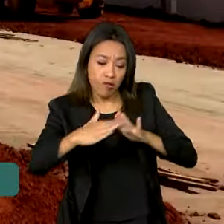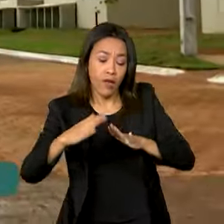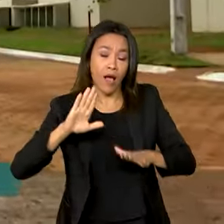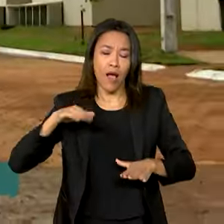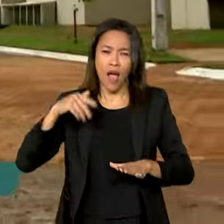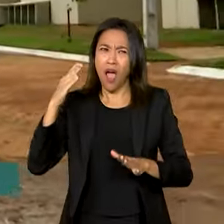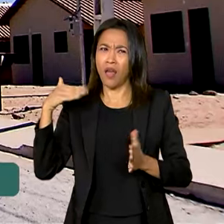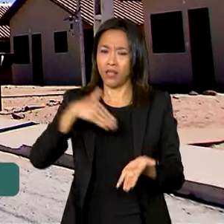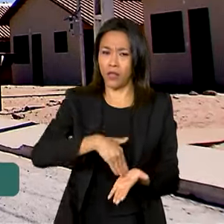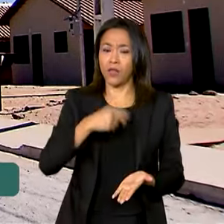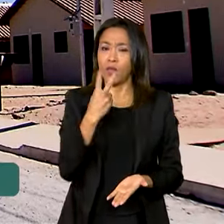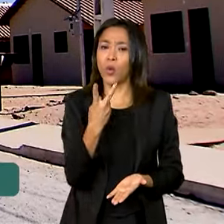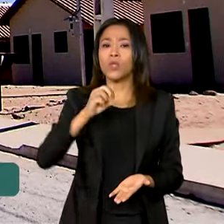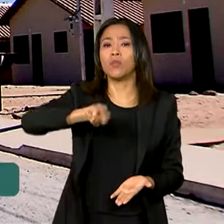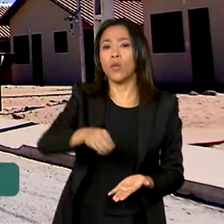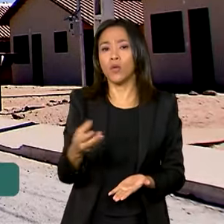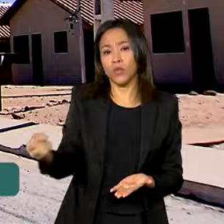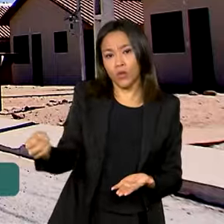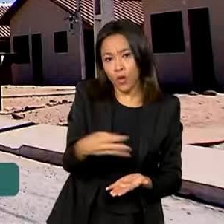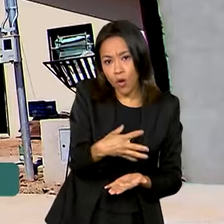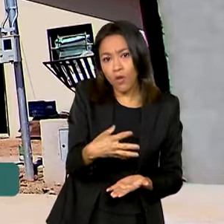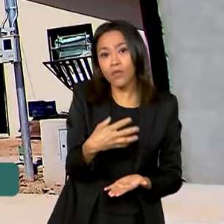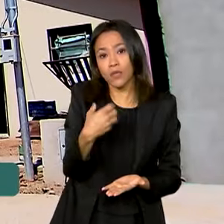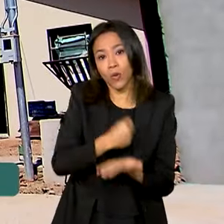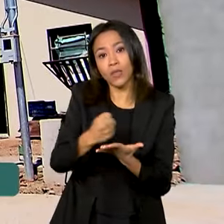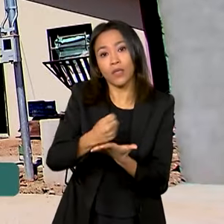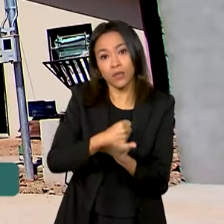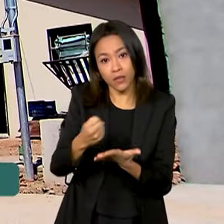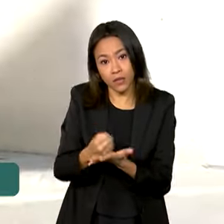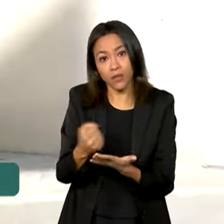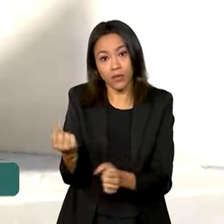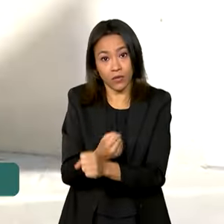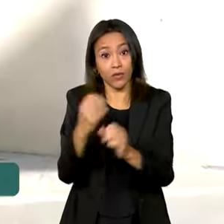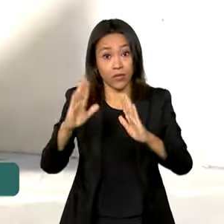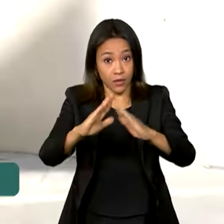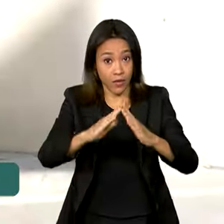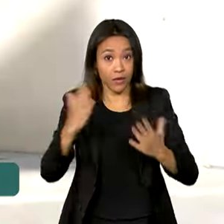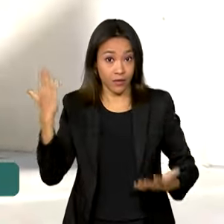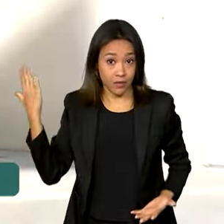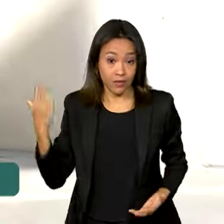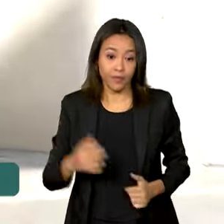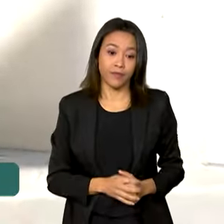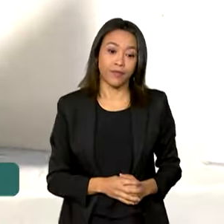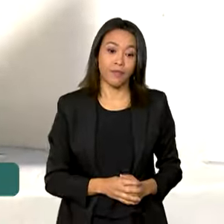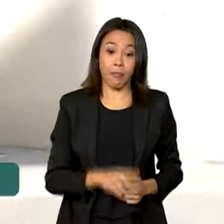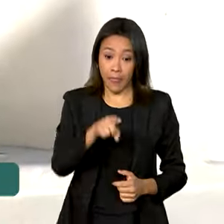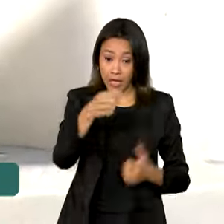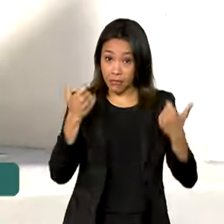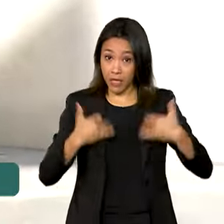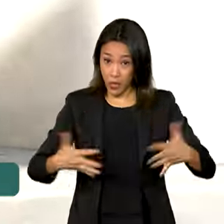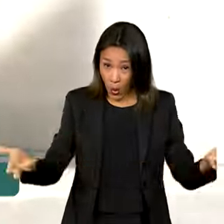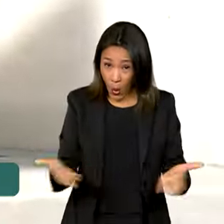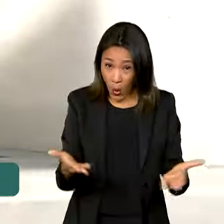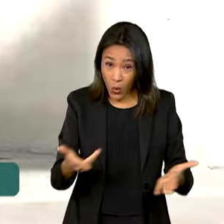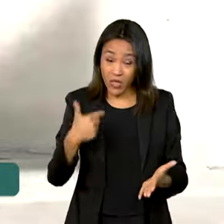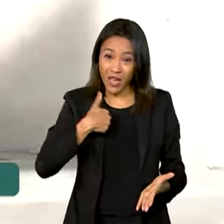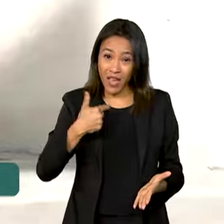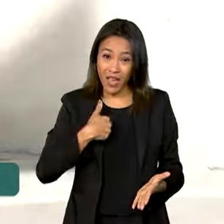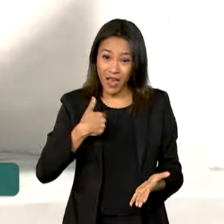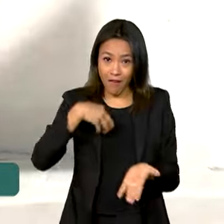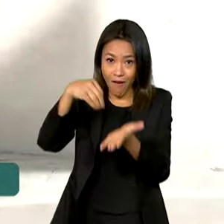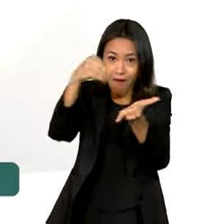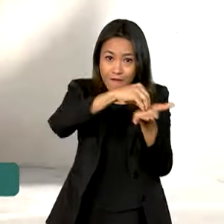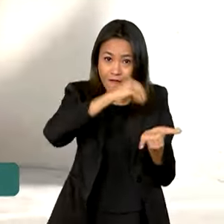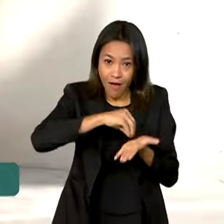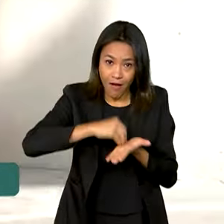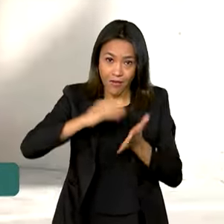2 milhões de novas moradias pelo Minha Casa Minha Vida. Eu hoje não faço mais parte do déficit habitacional